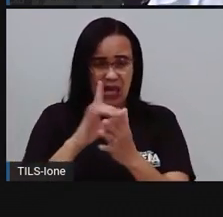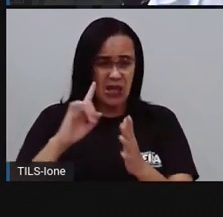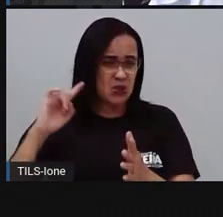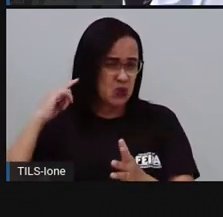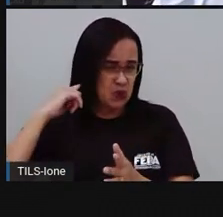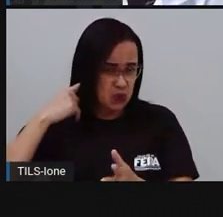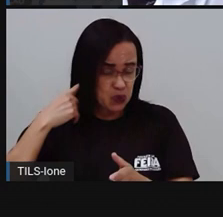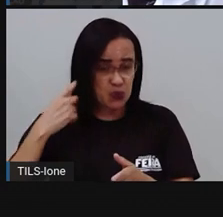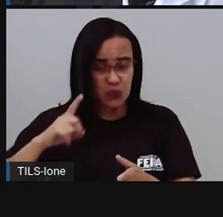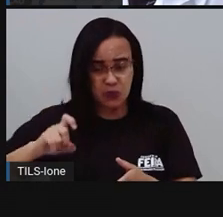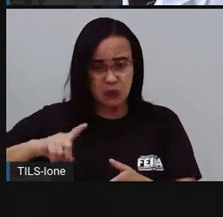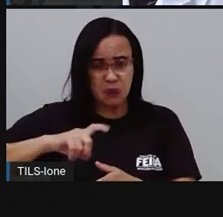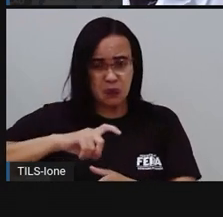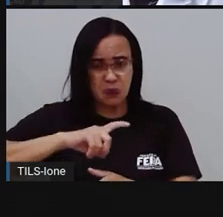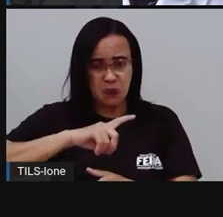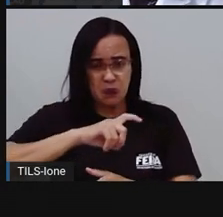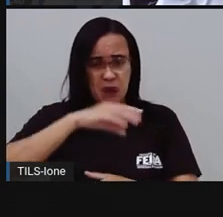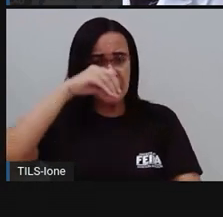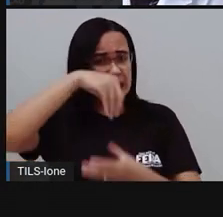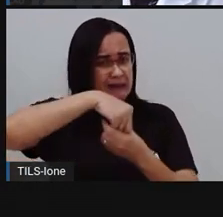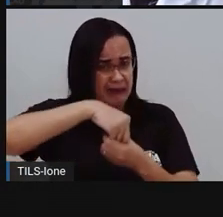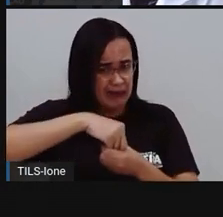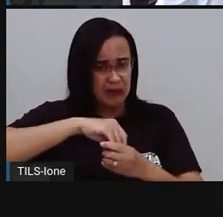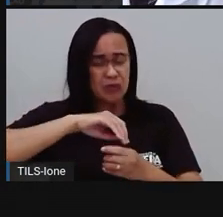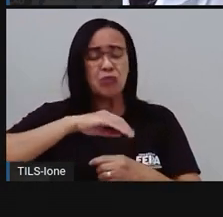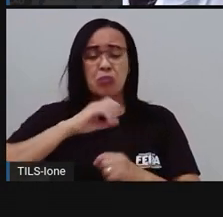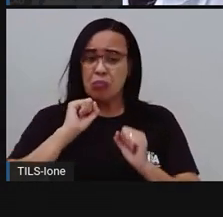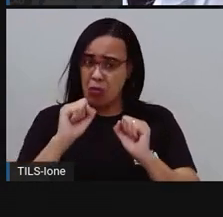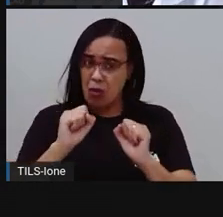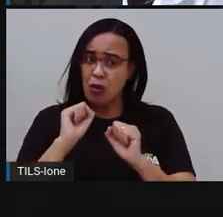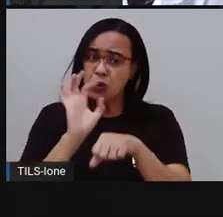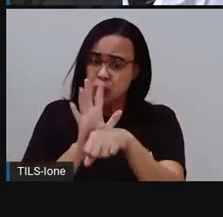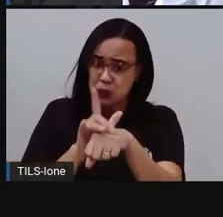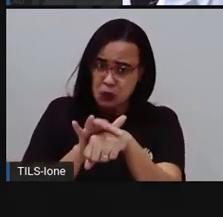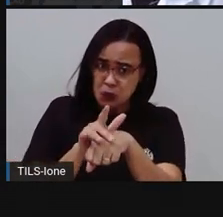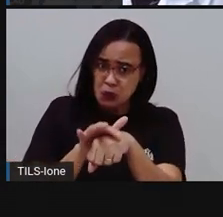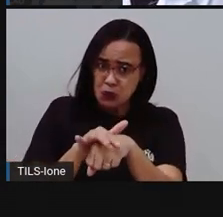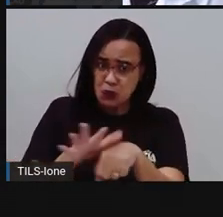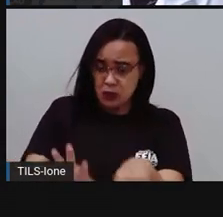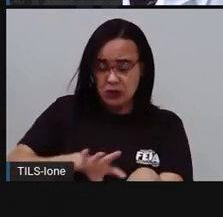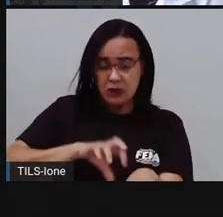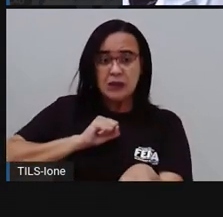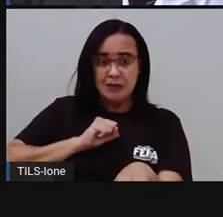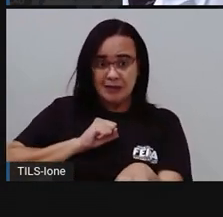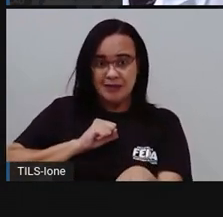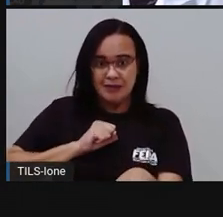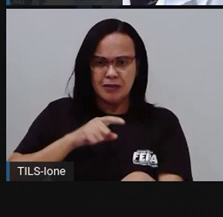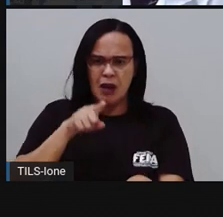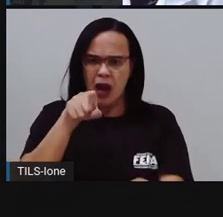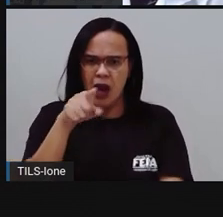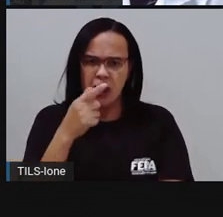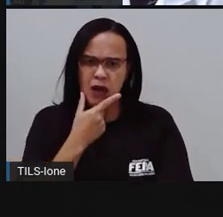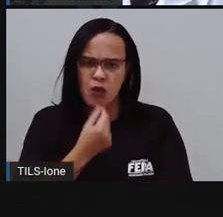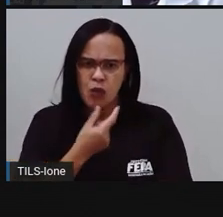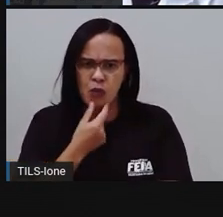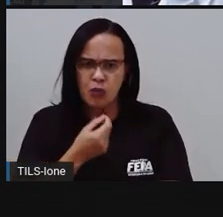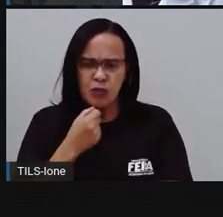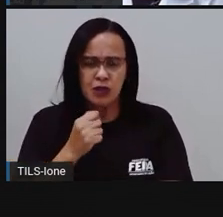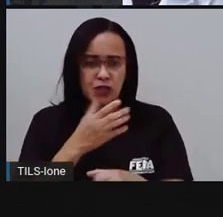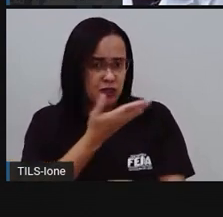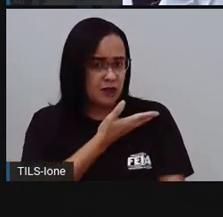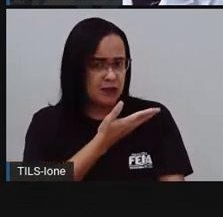barriguinha. E aí a gente pode ficar doente. E vocês acham que Tchilimpim, seus amiguinhos, tem lombrigas em suas